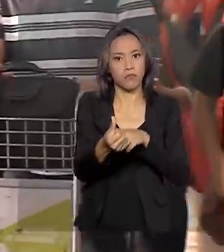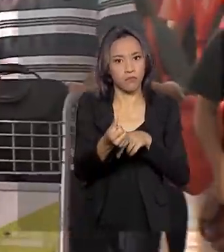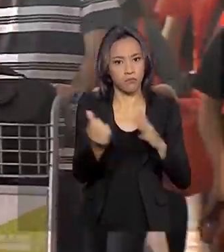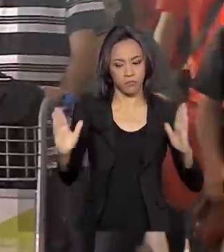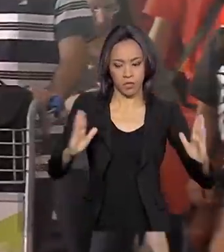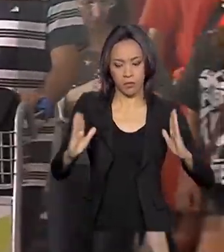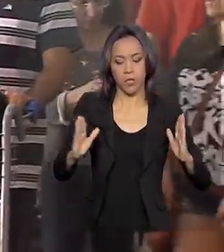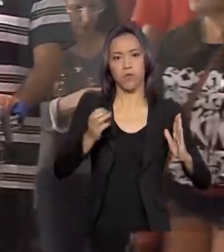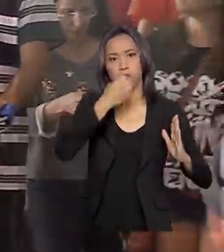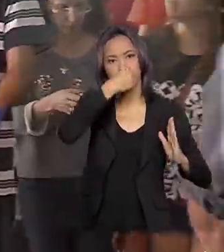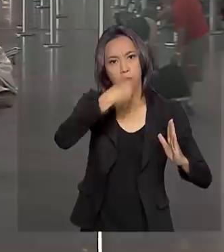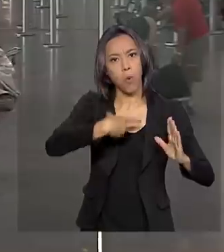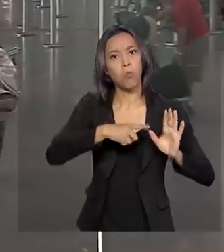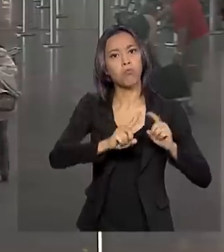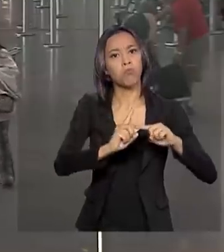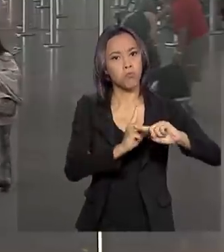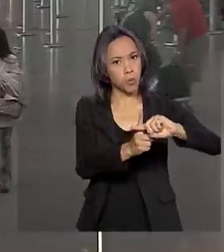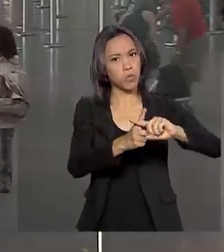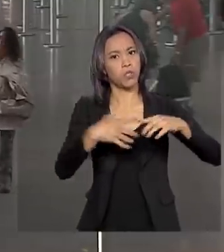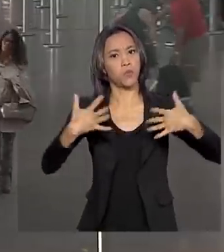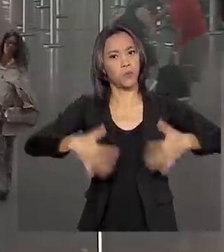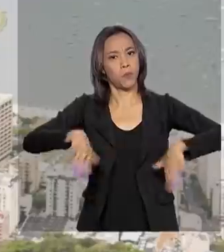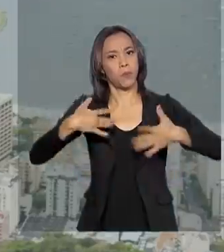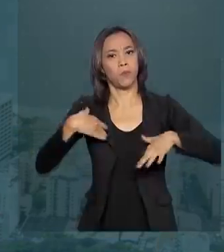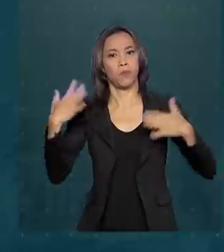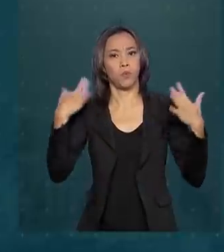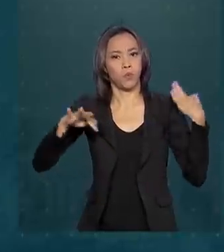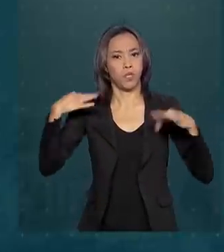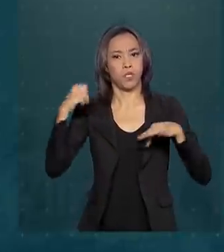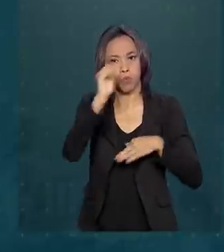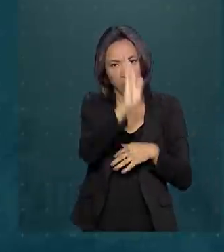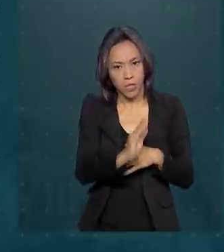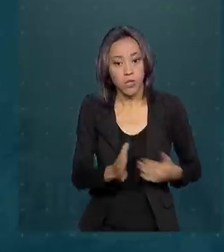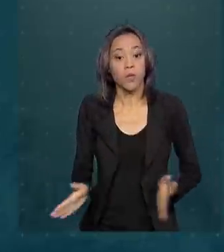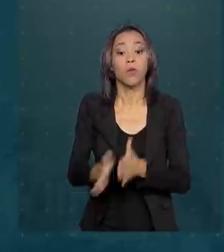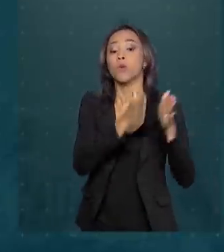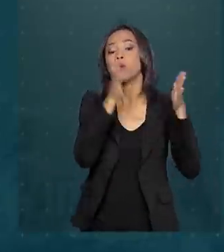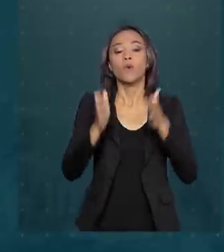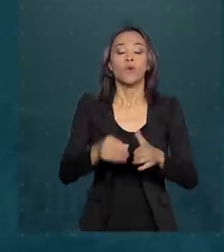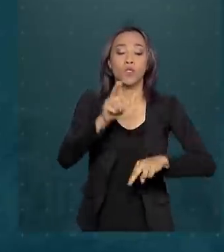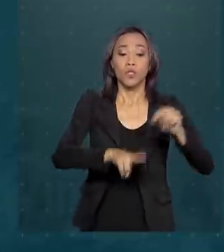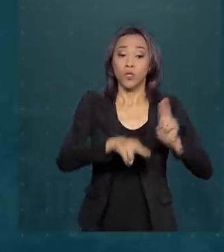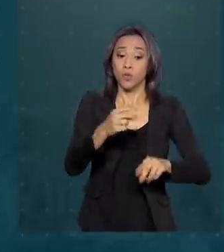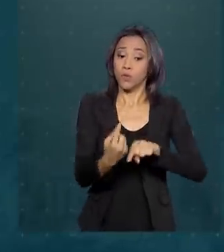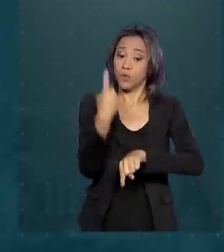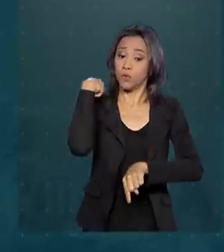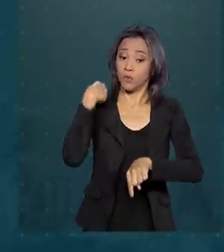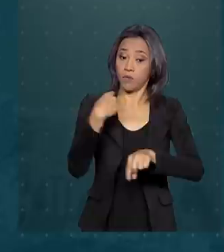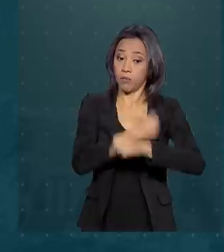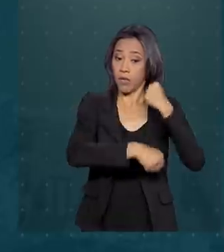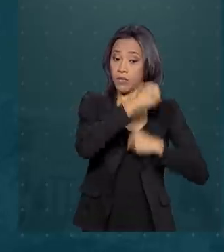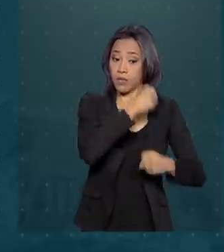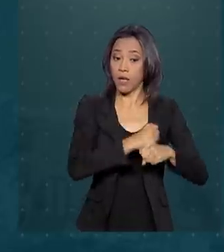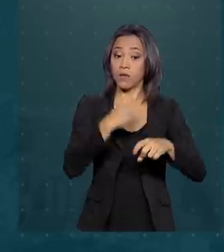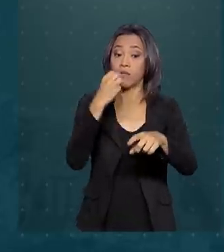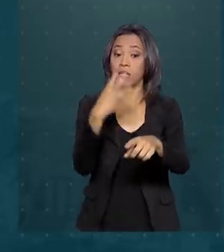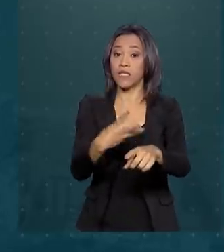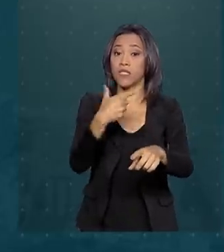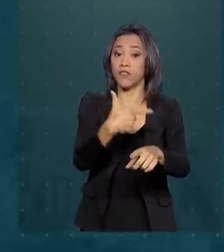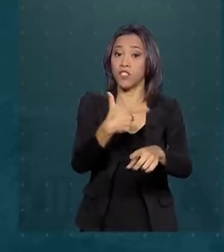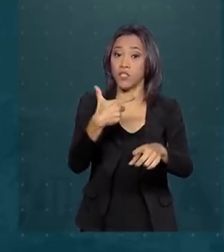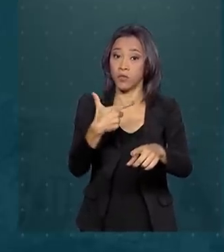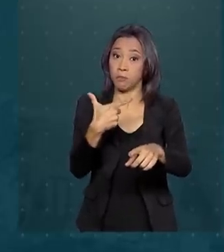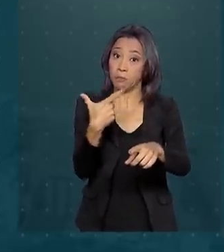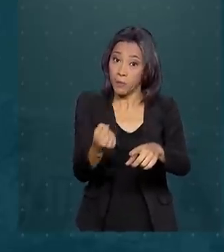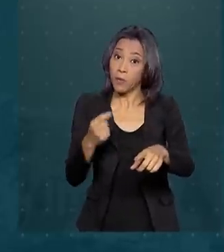resultado positivo para o turismo brasileiro. De junho a dezembro de 2019, cerca de 320 mil